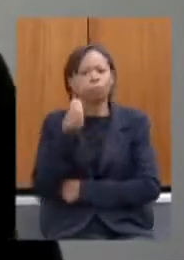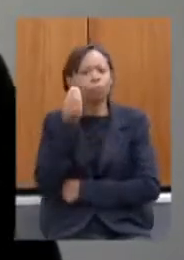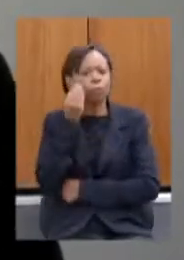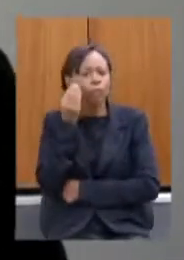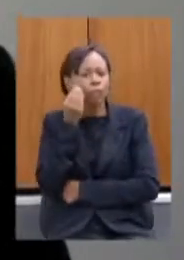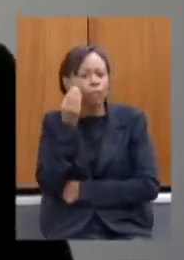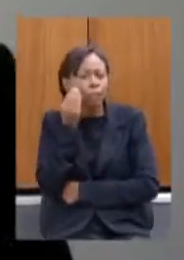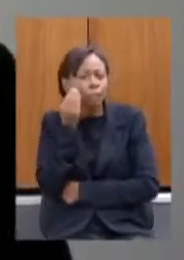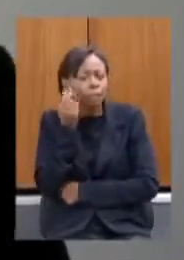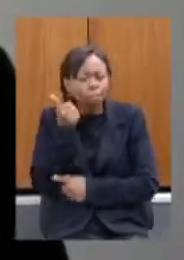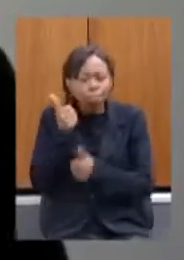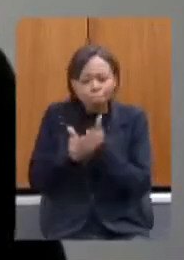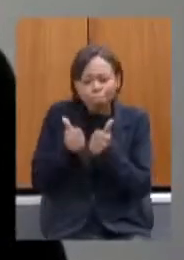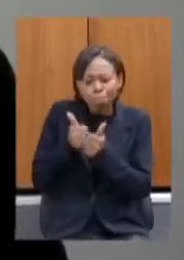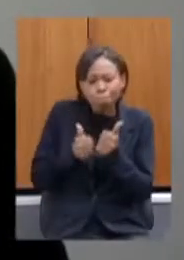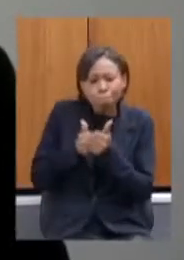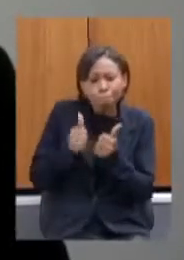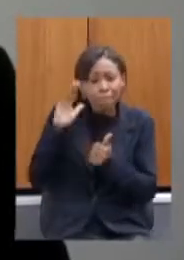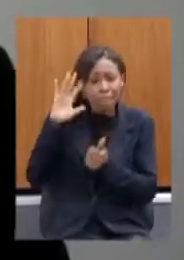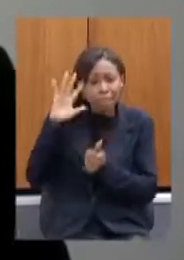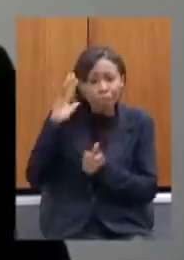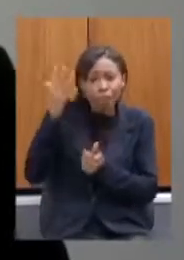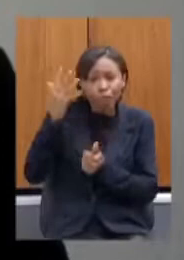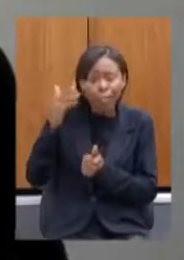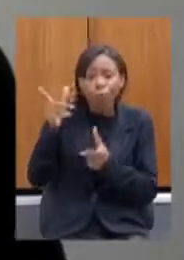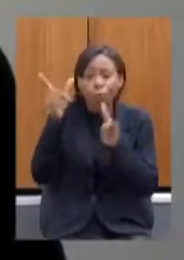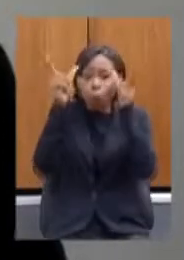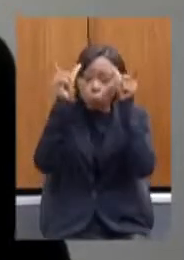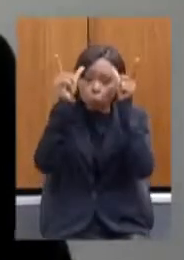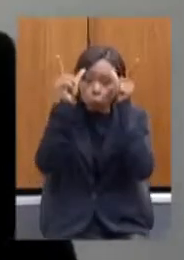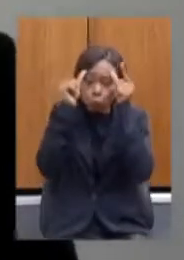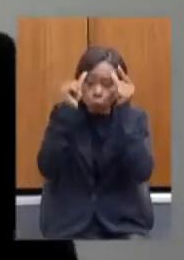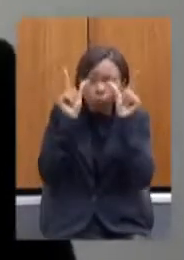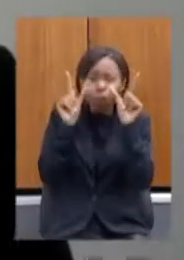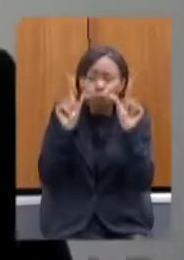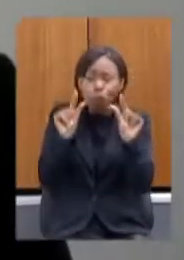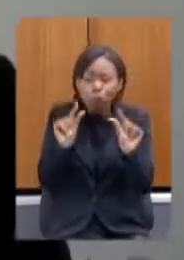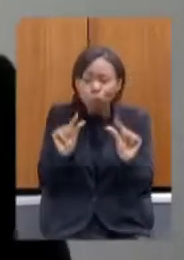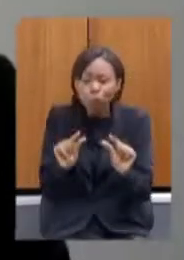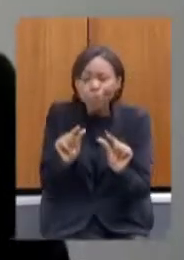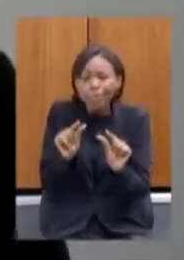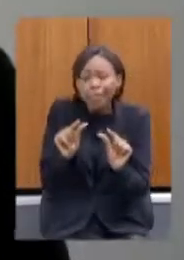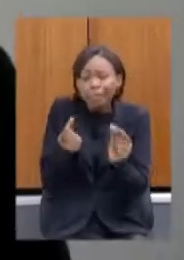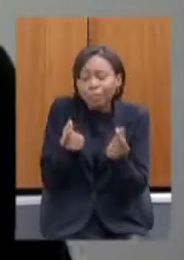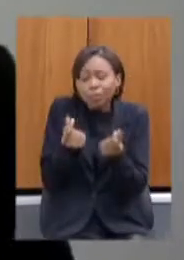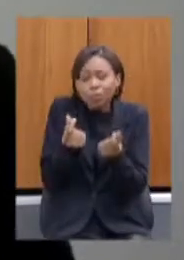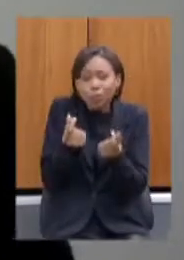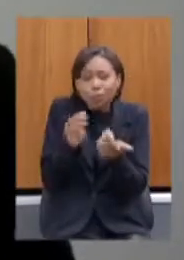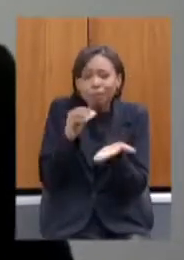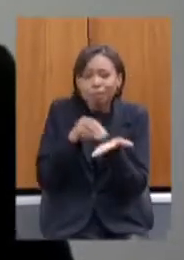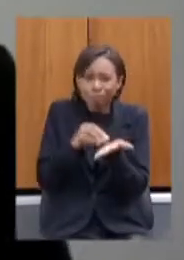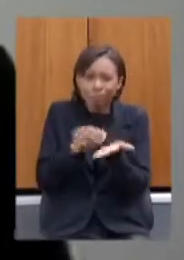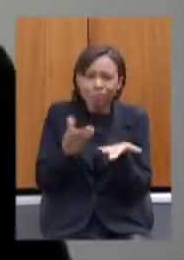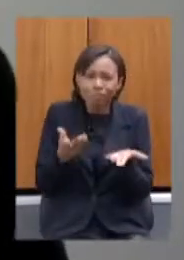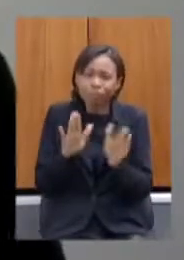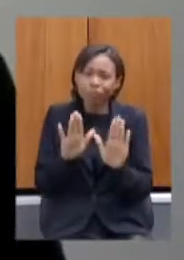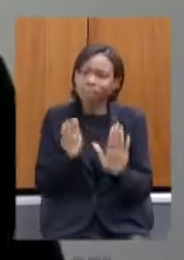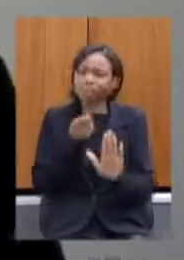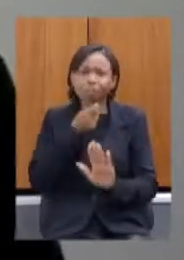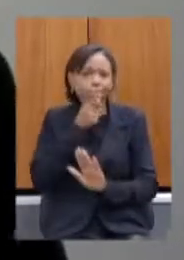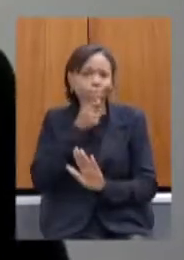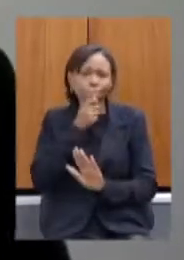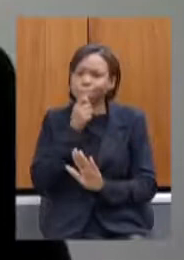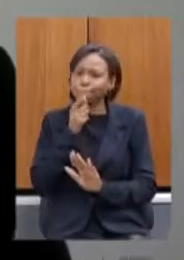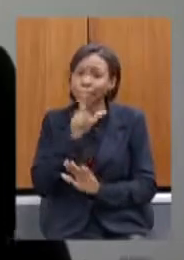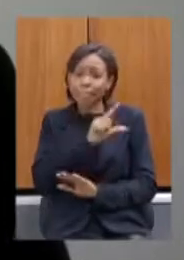mitigar essa situação de deficiência financeira ainda não conseguimos superar